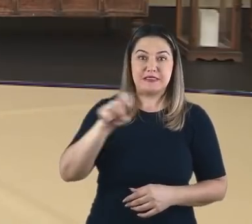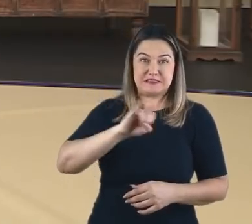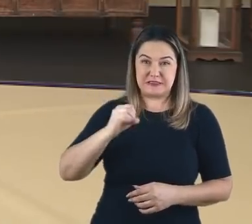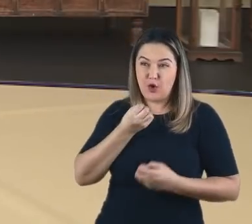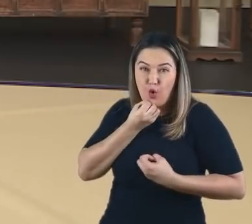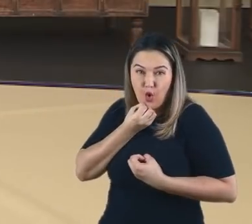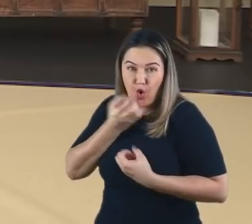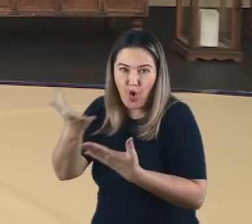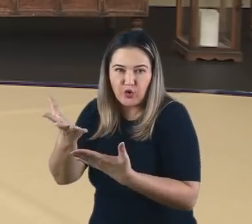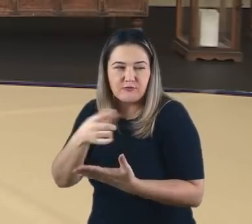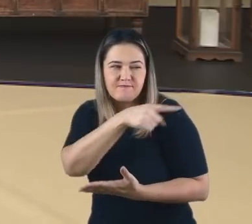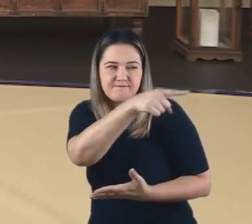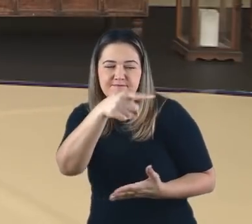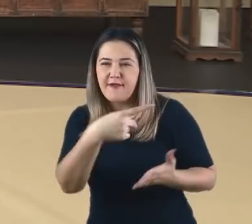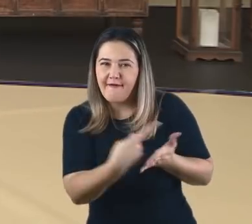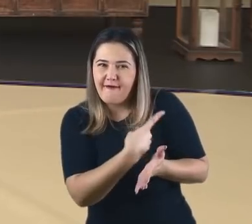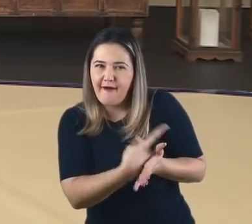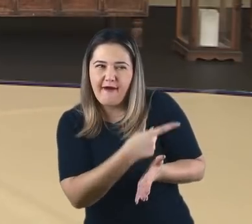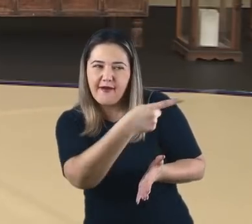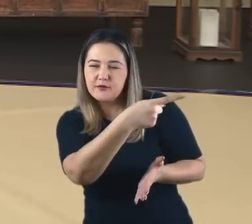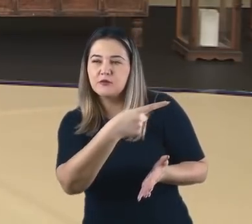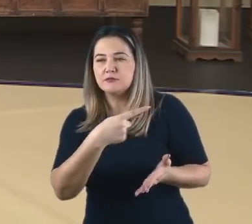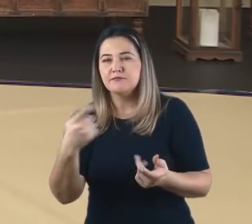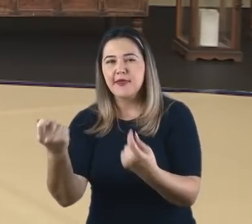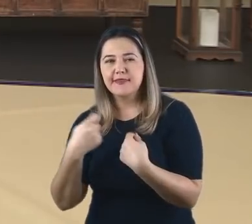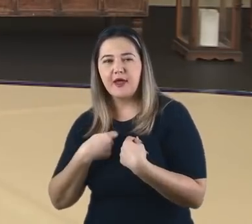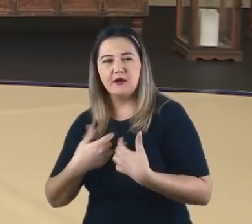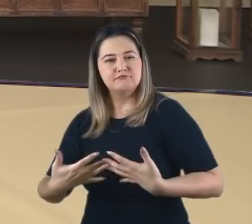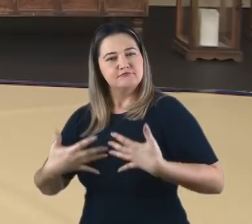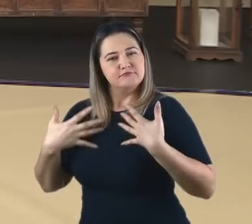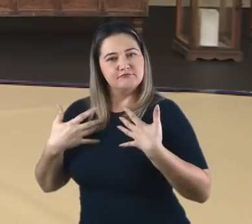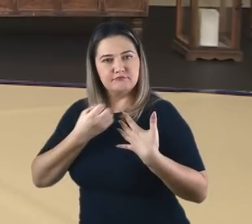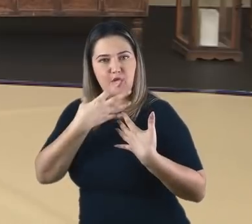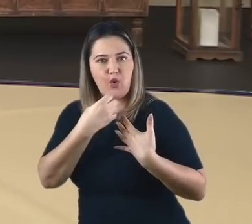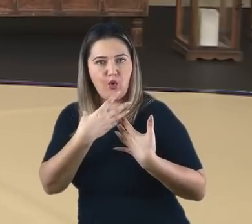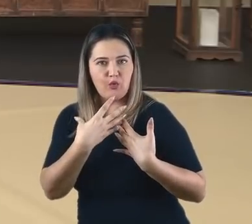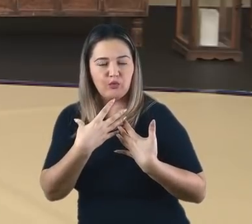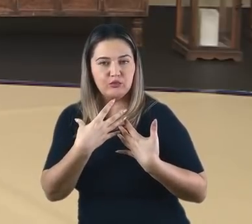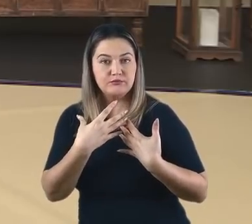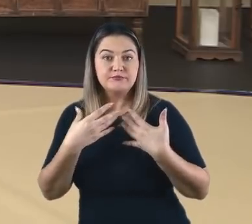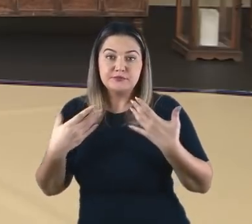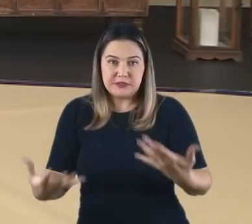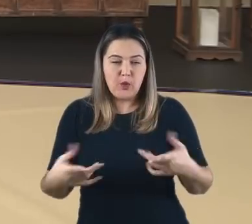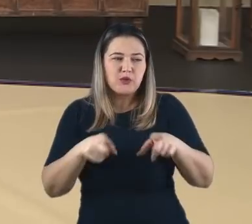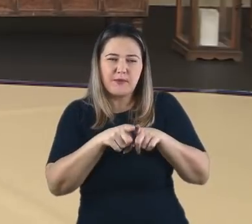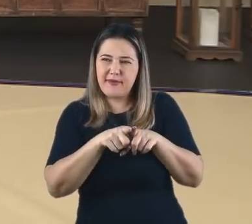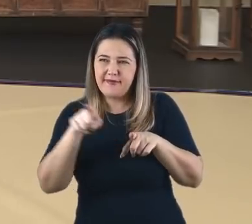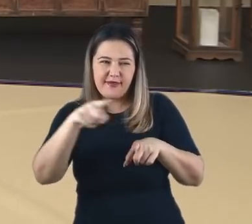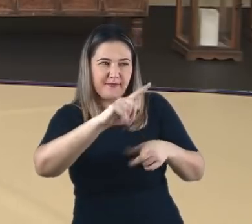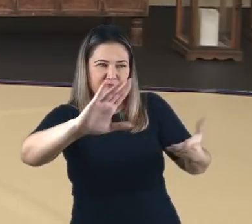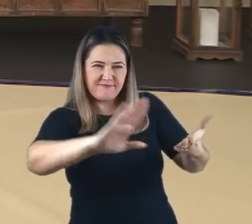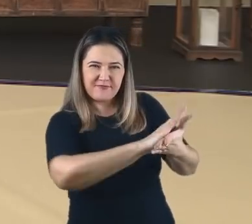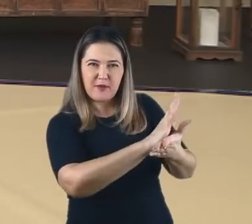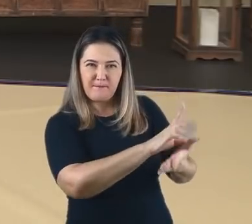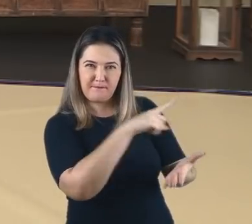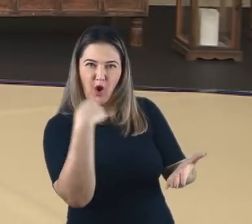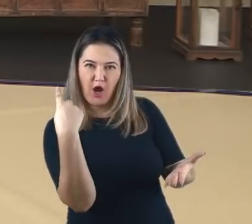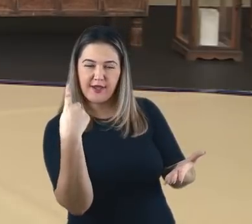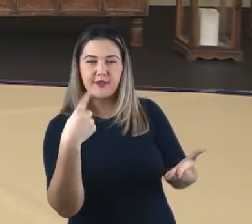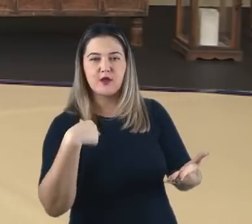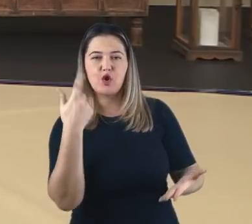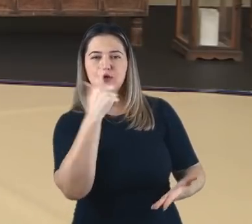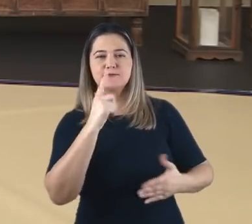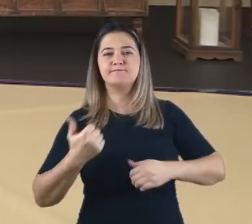situação dos jovens hebreus uma oportunidade de ouro, porque eles podiam se livrar de uma parte da competição, isto é, daqueles